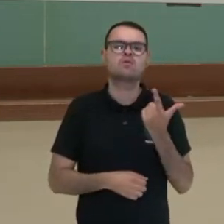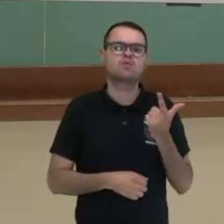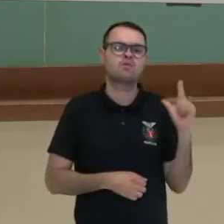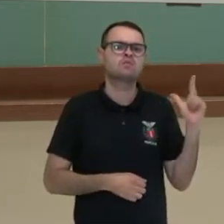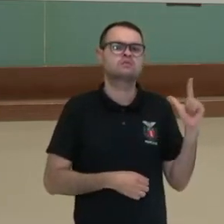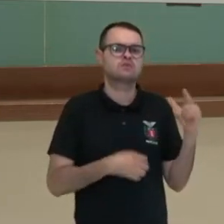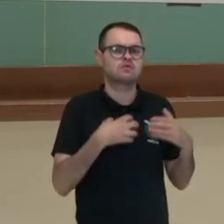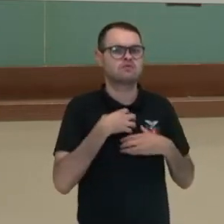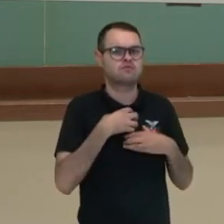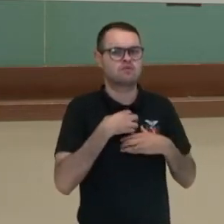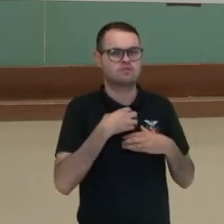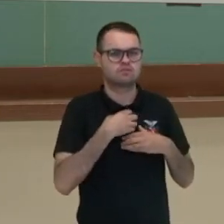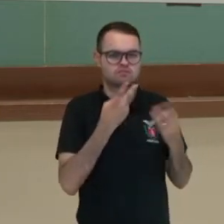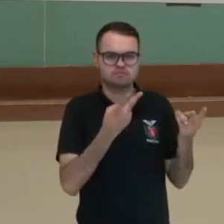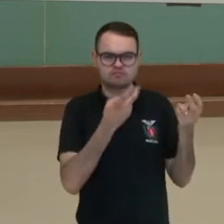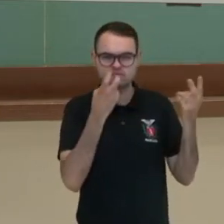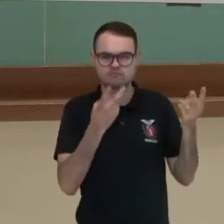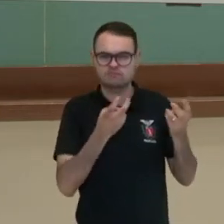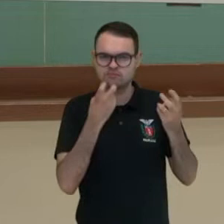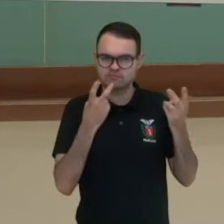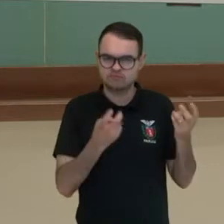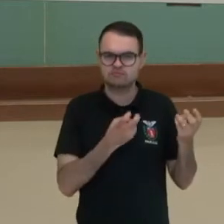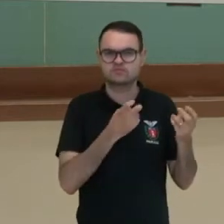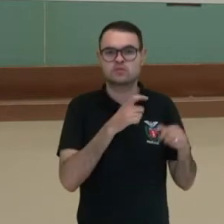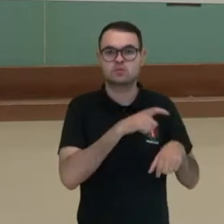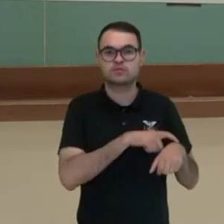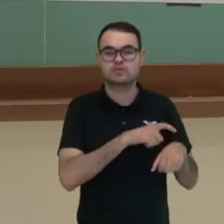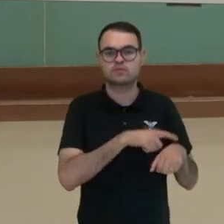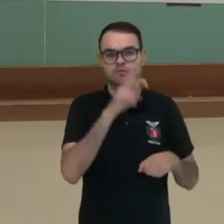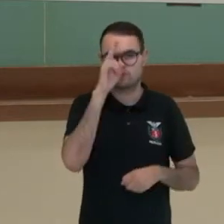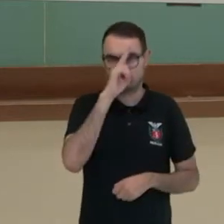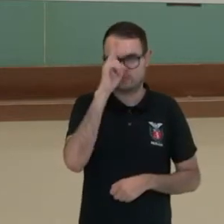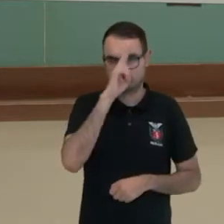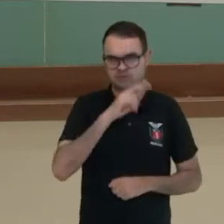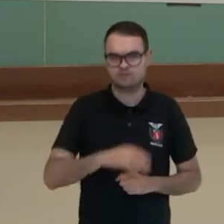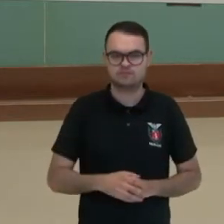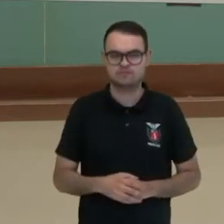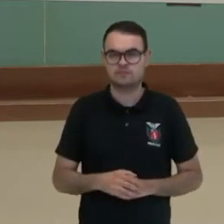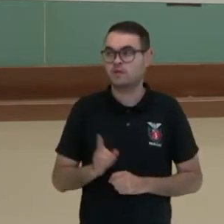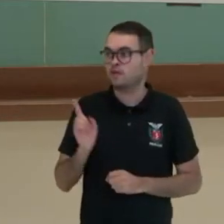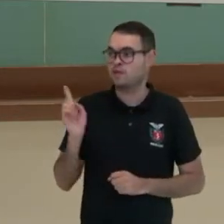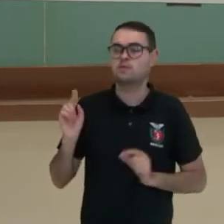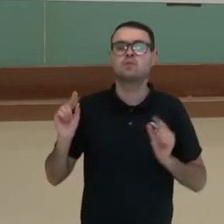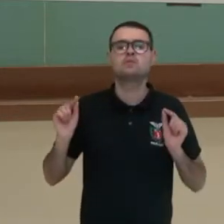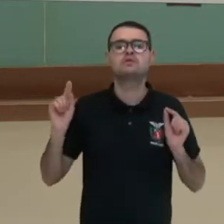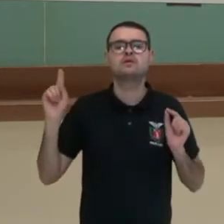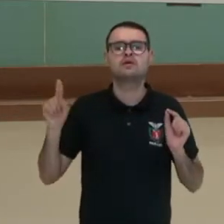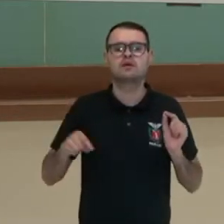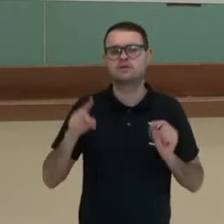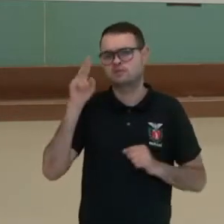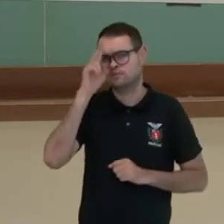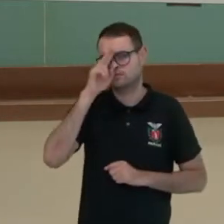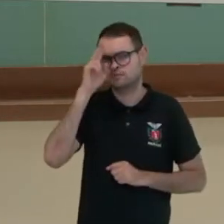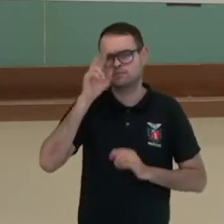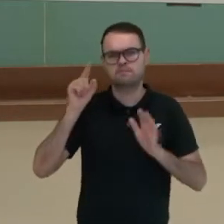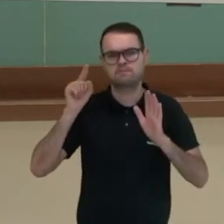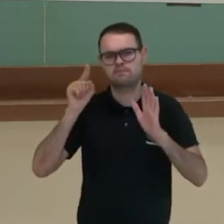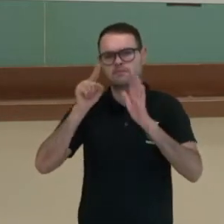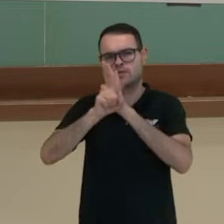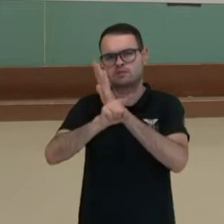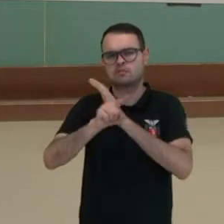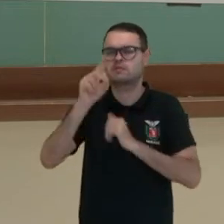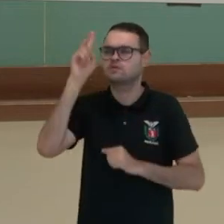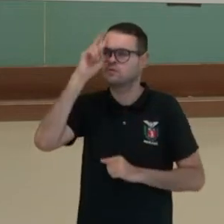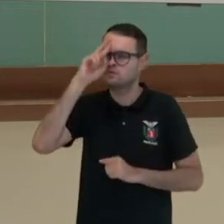perceber o tempo na história. Aqui, o que é a história? Essa é a pergunta. A